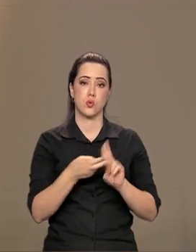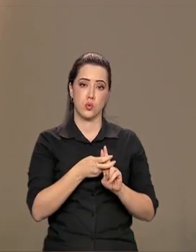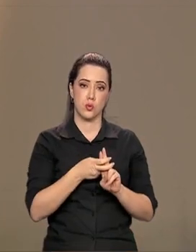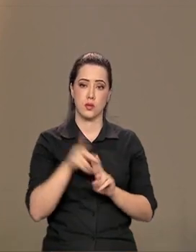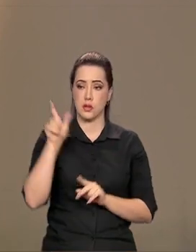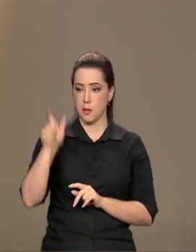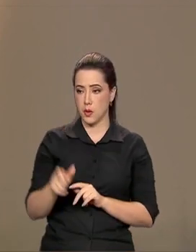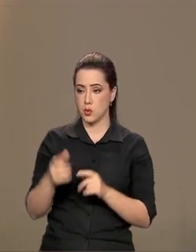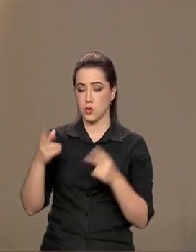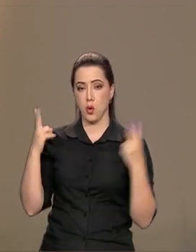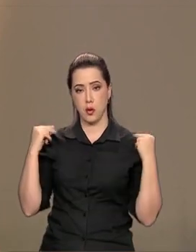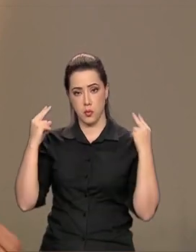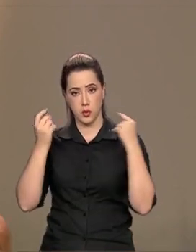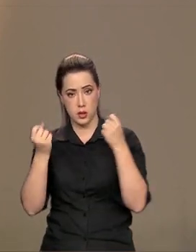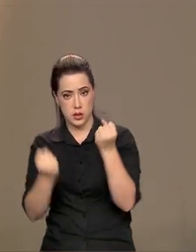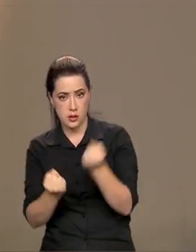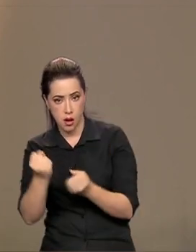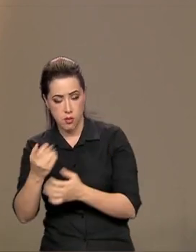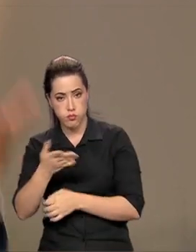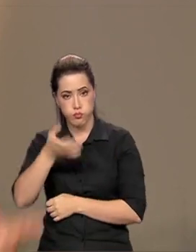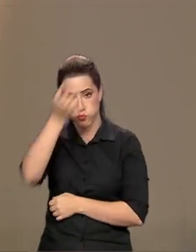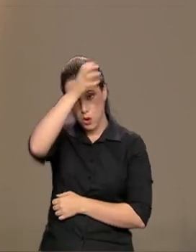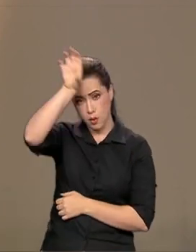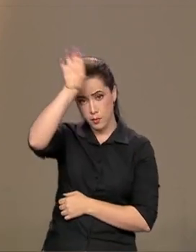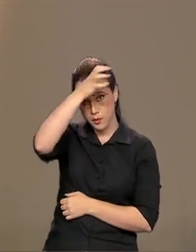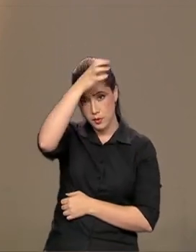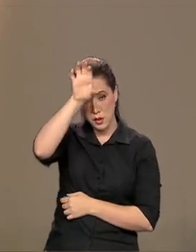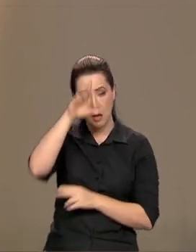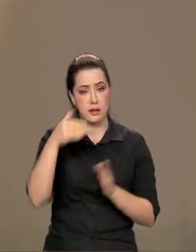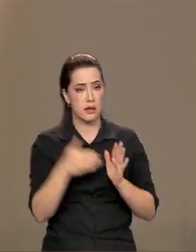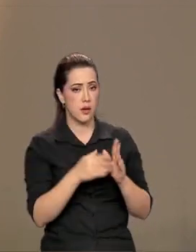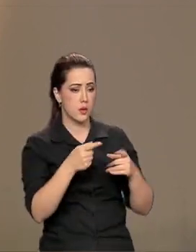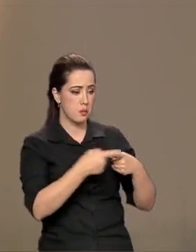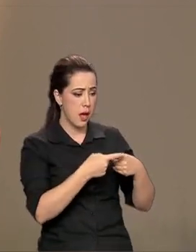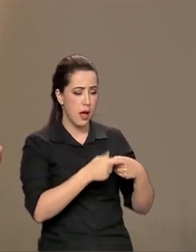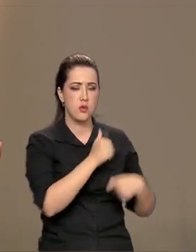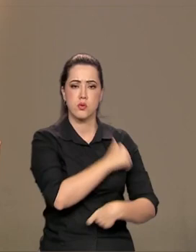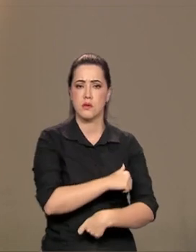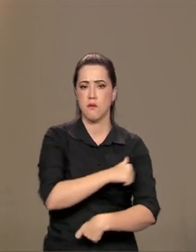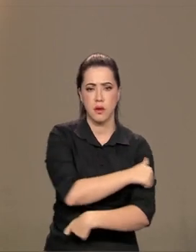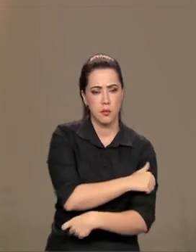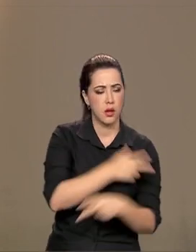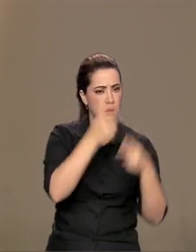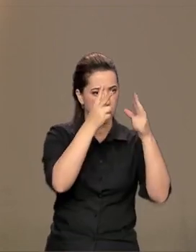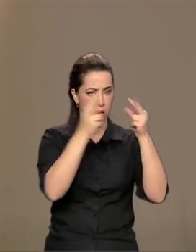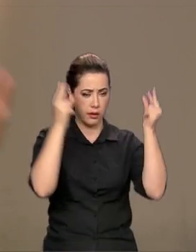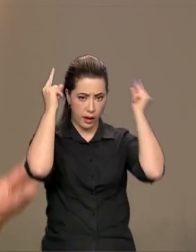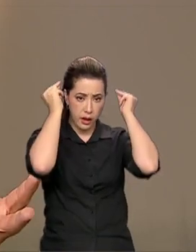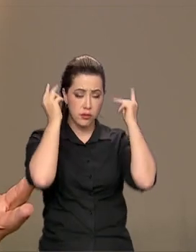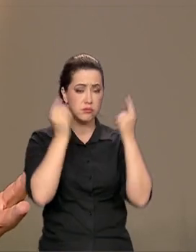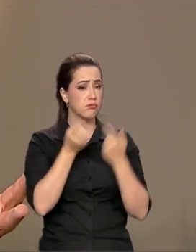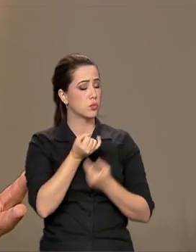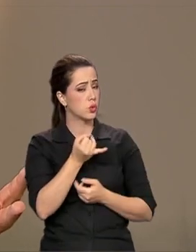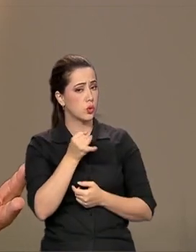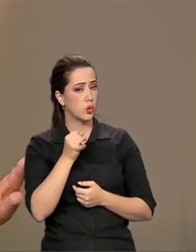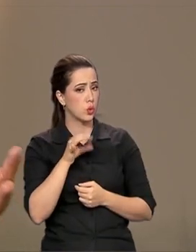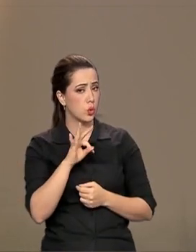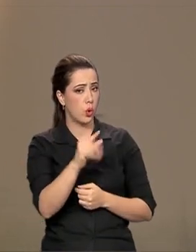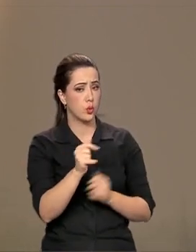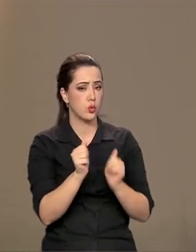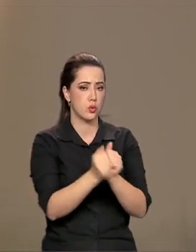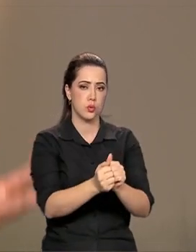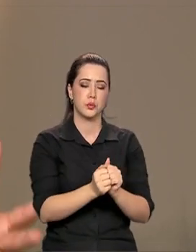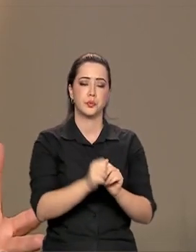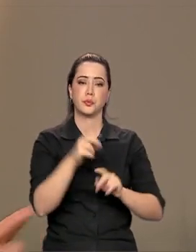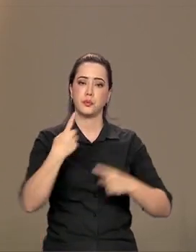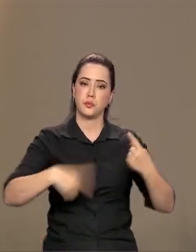SAMU ao médico, passando pelos enfermeiros, pelos técnicos, estavam ali discutindo o fortalecimento do sistema único de